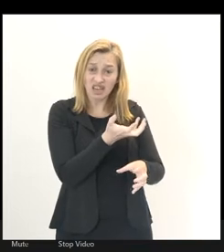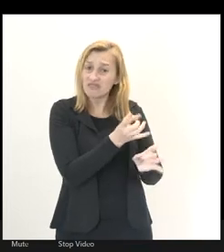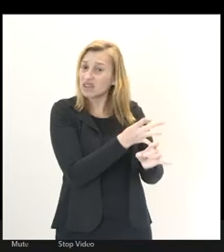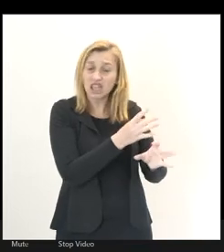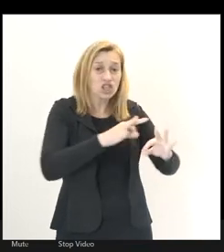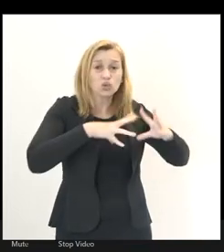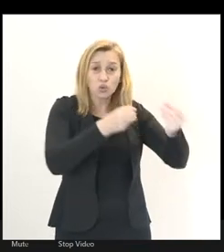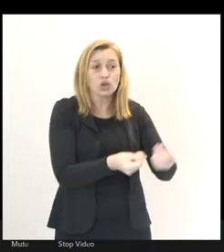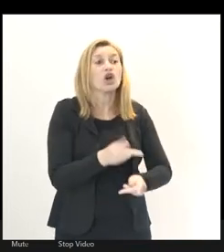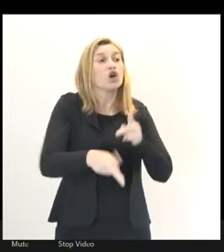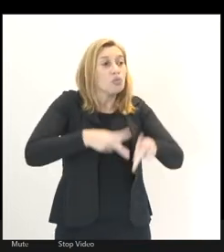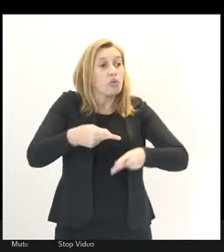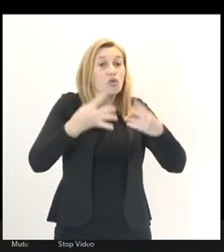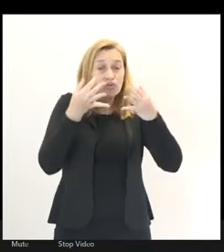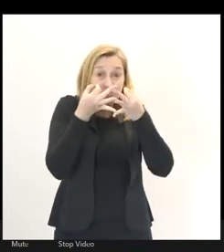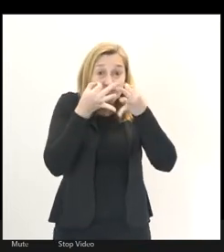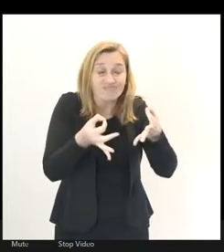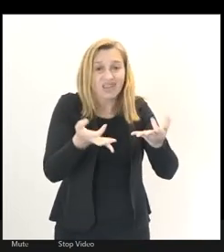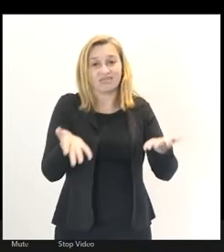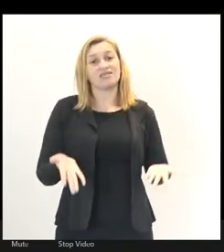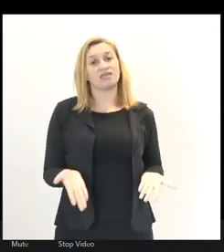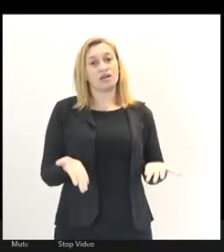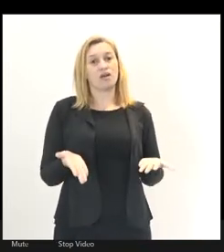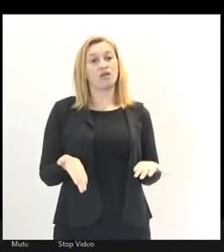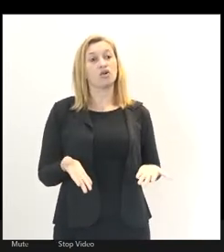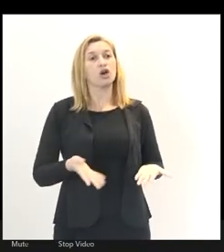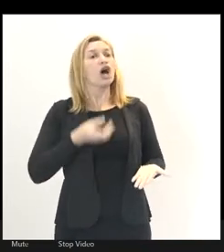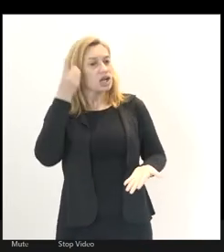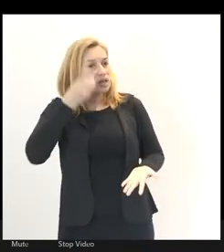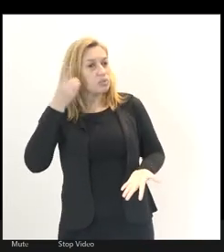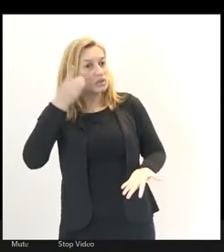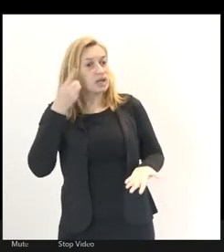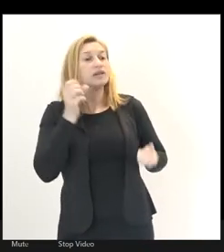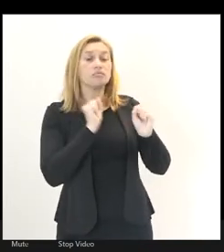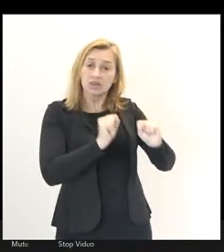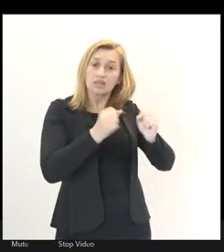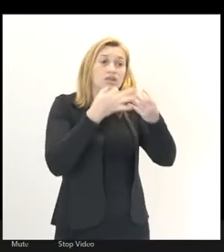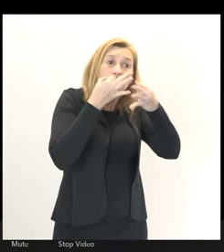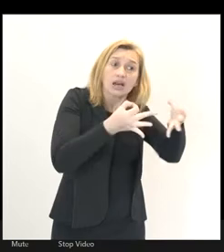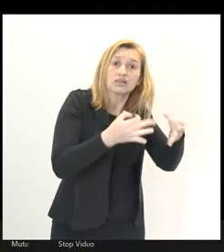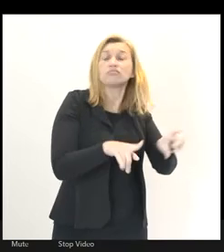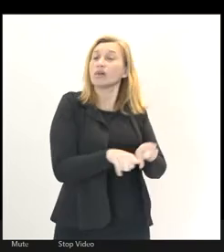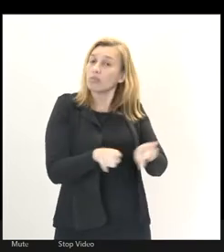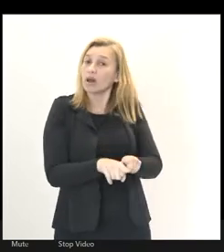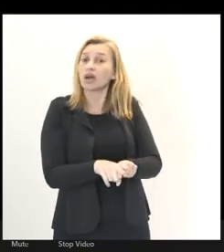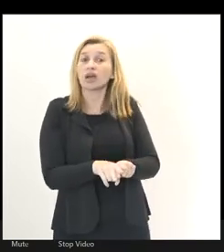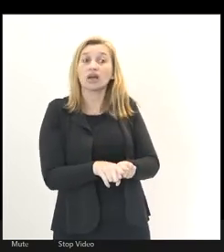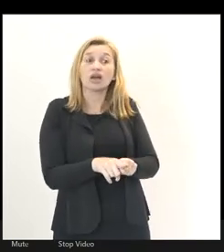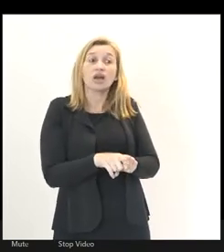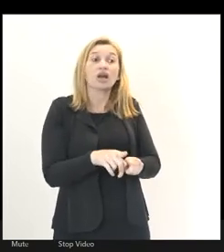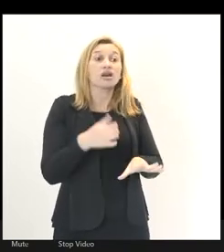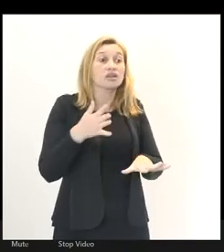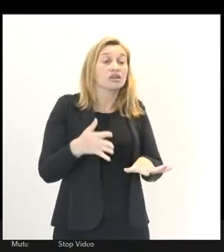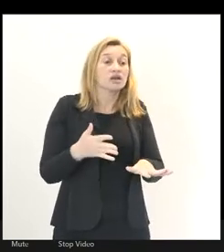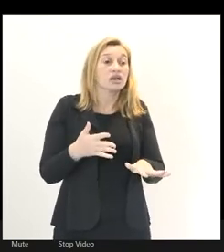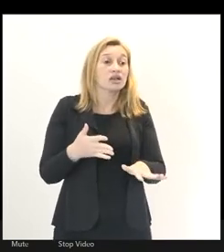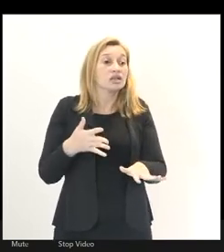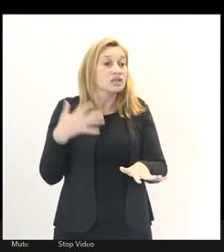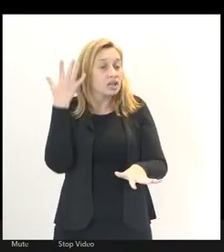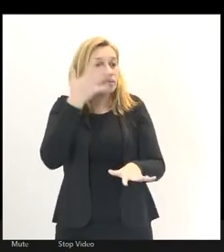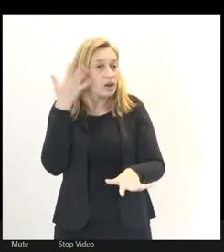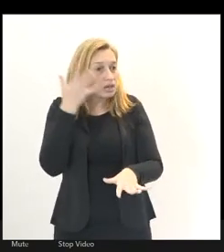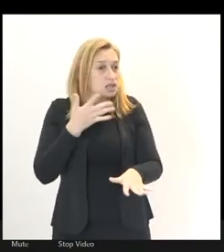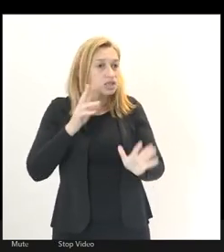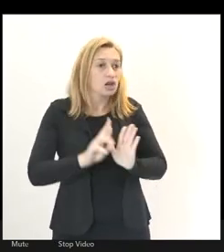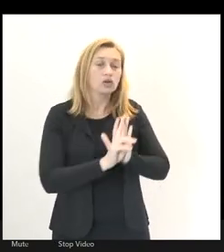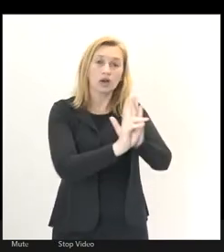população precisa ficar atenta. Os senhores deputados precisam estar atentos. Levar essa demanda aos seus